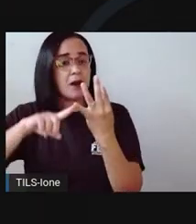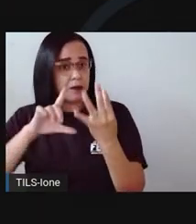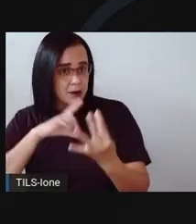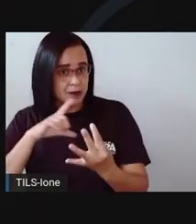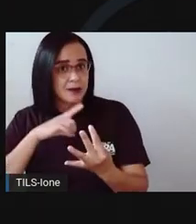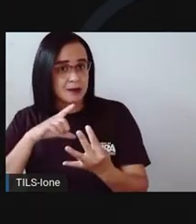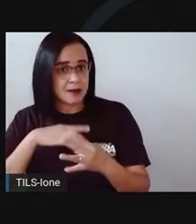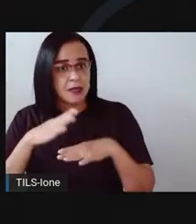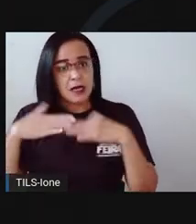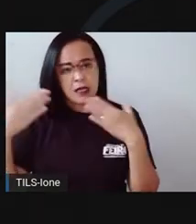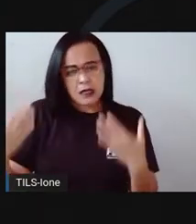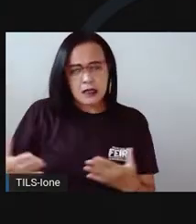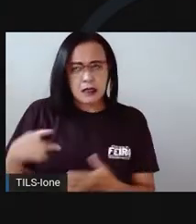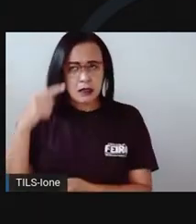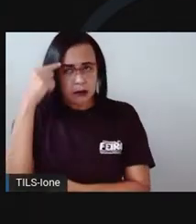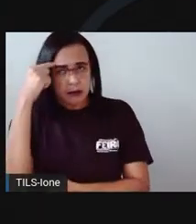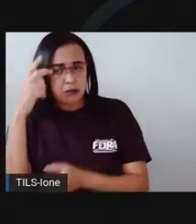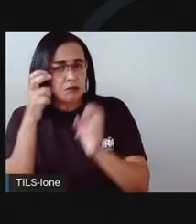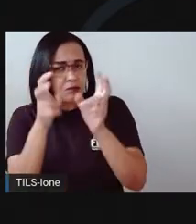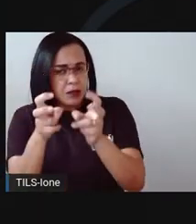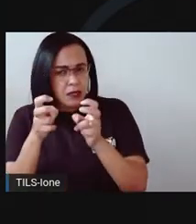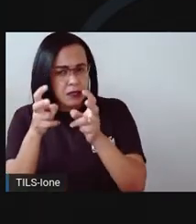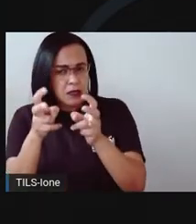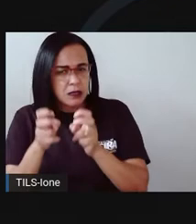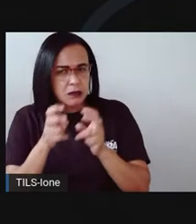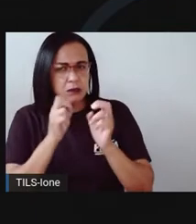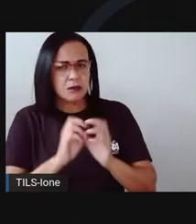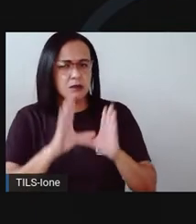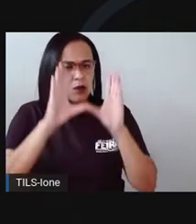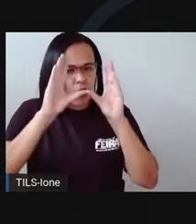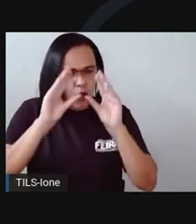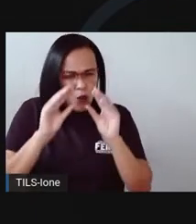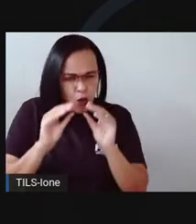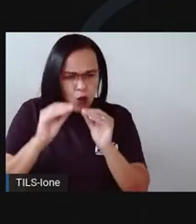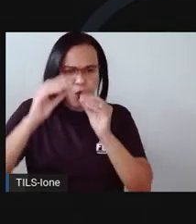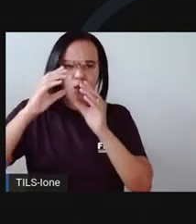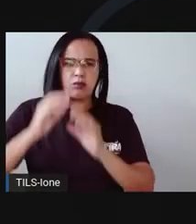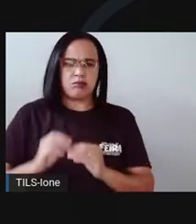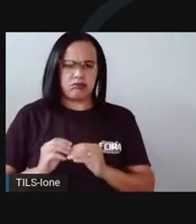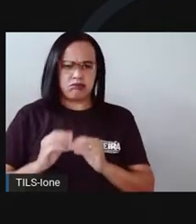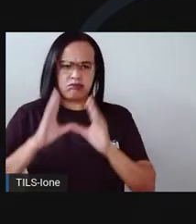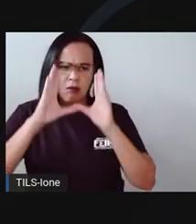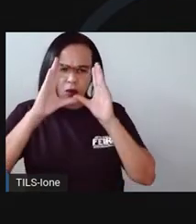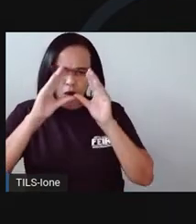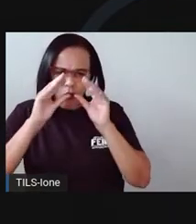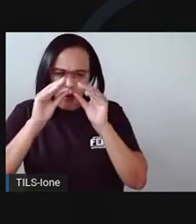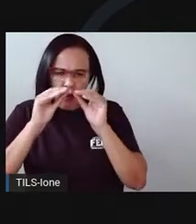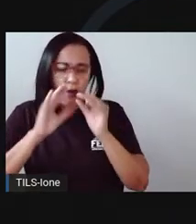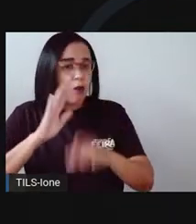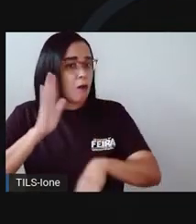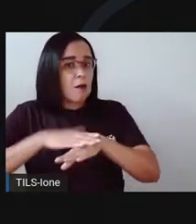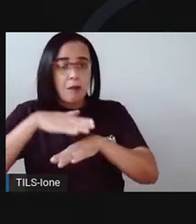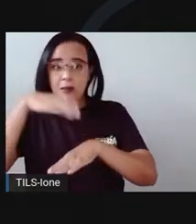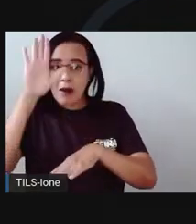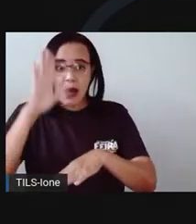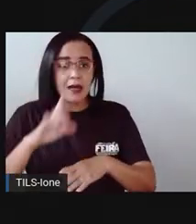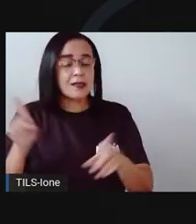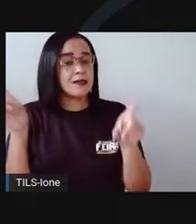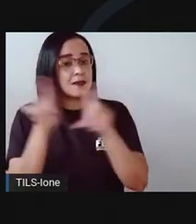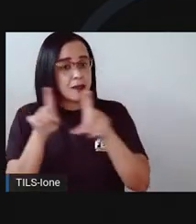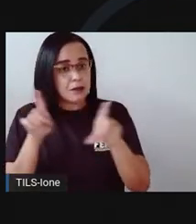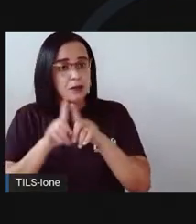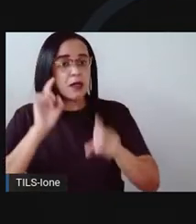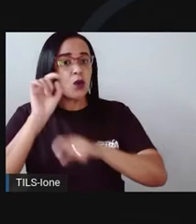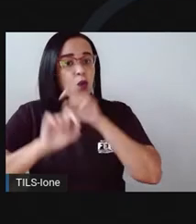ficava mais clara, e em dias de lua nova, a noite ficava mais escura. Além disso, como isso